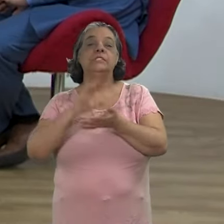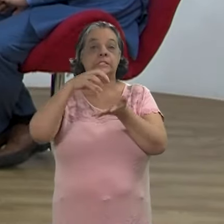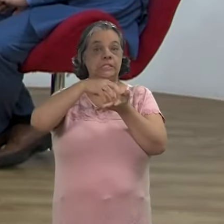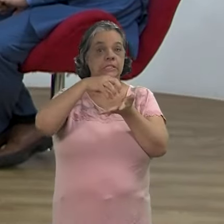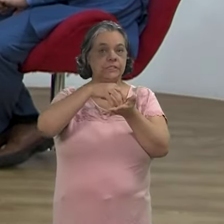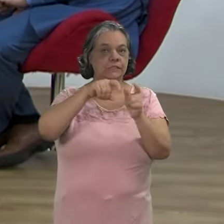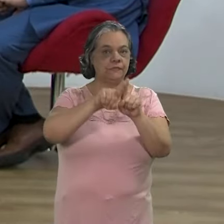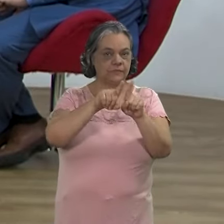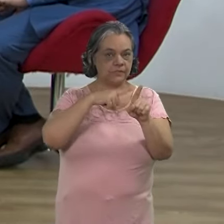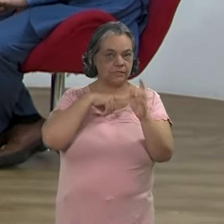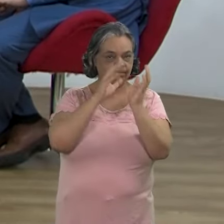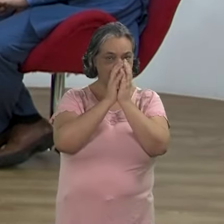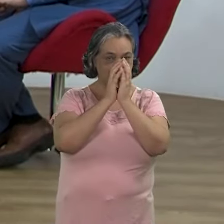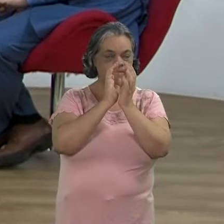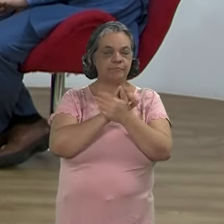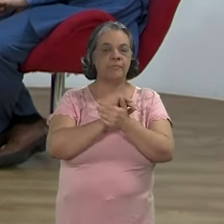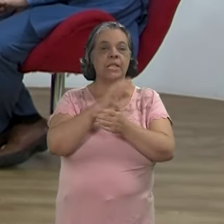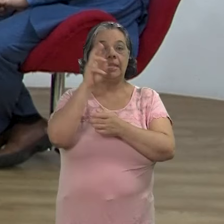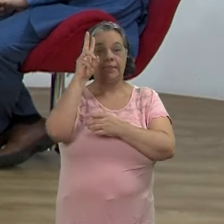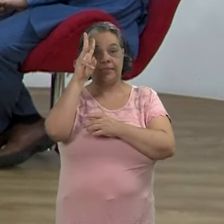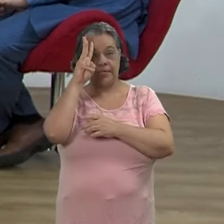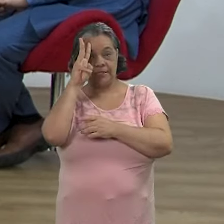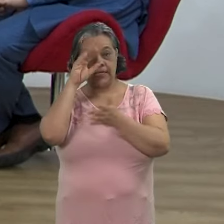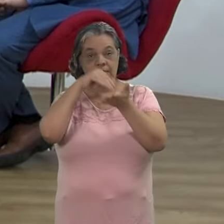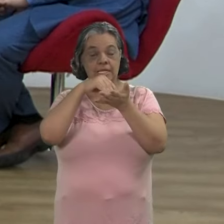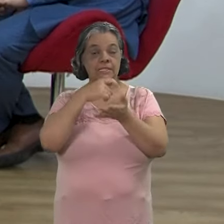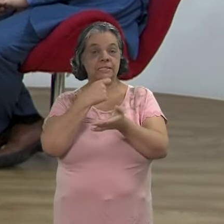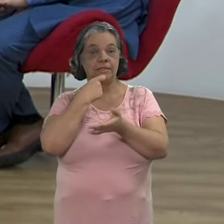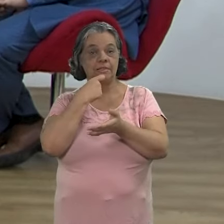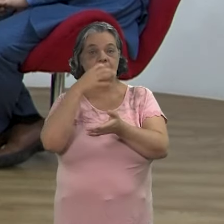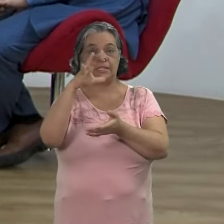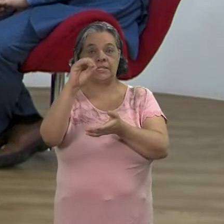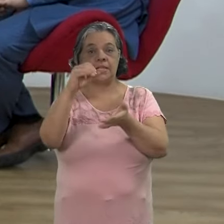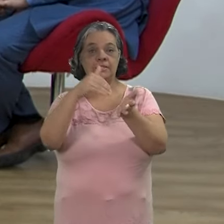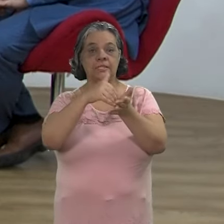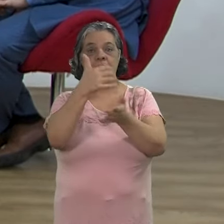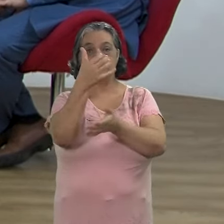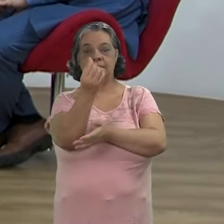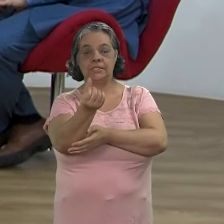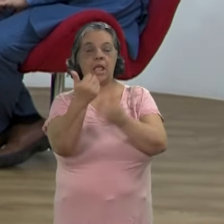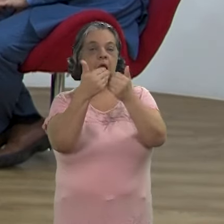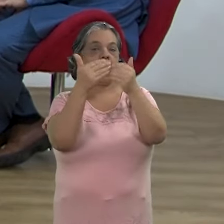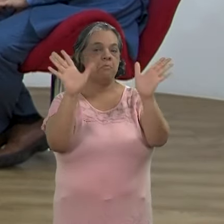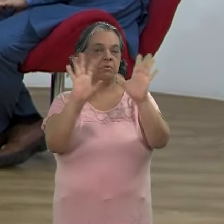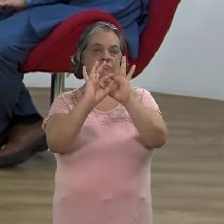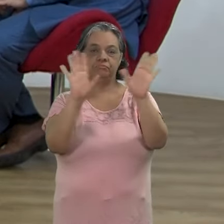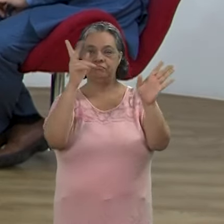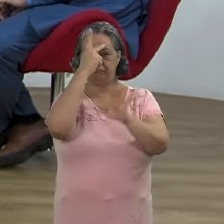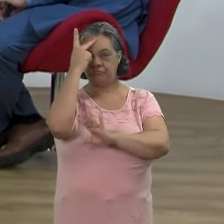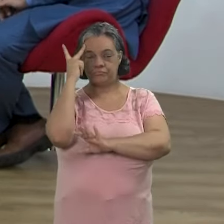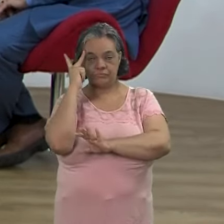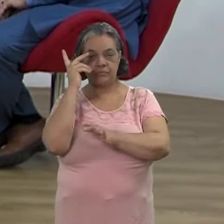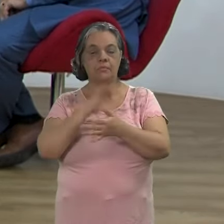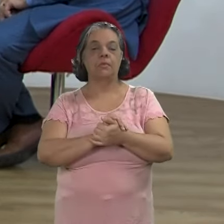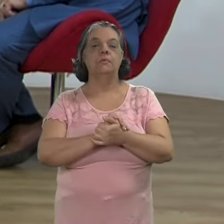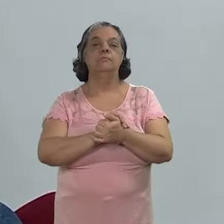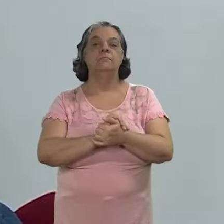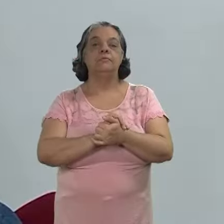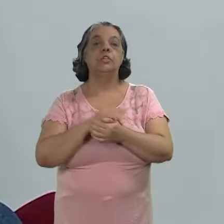Recife de terça a sexta das 10 às 16 aberto ao público